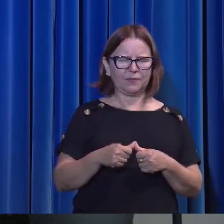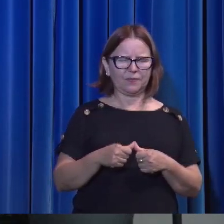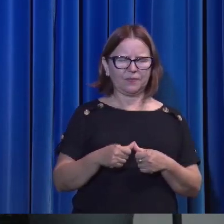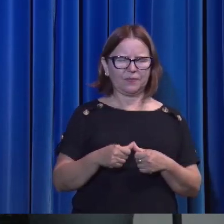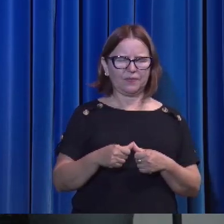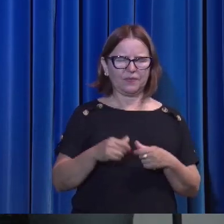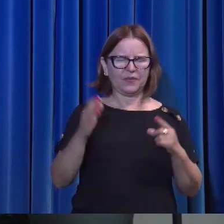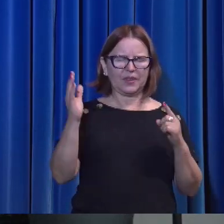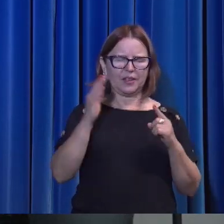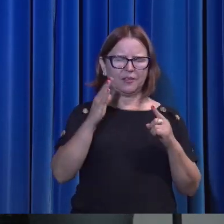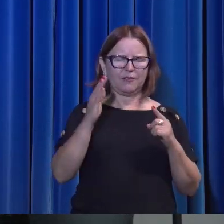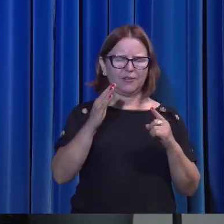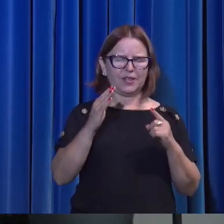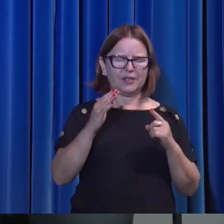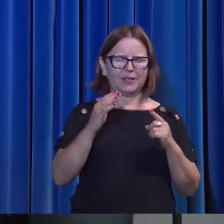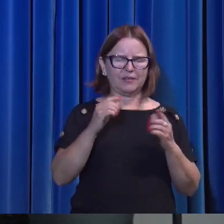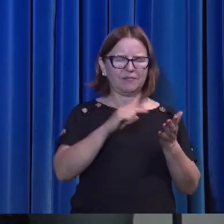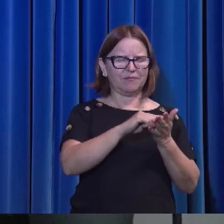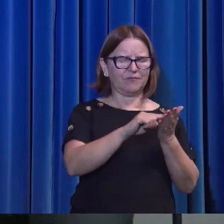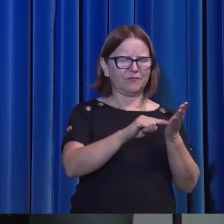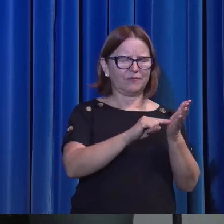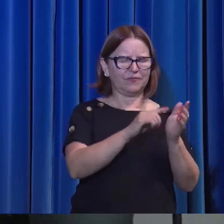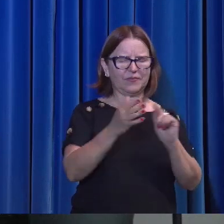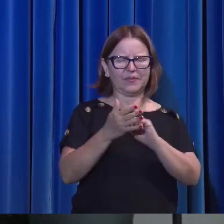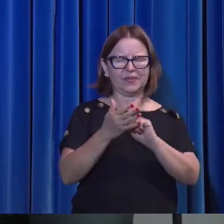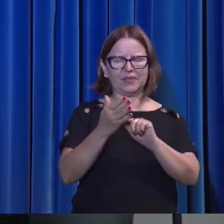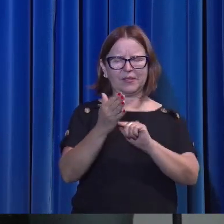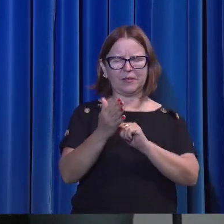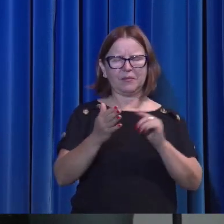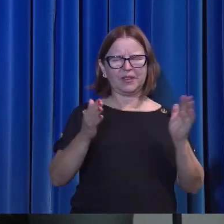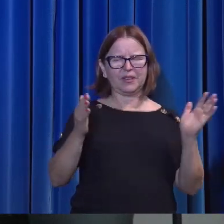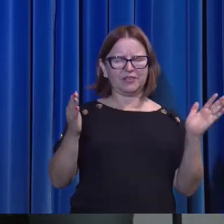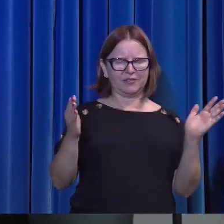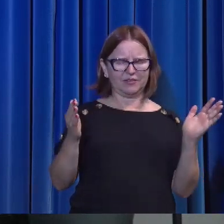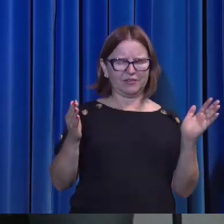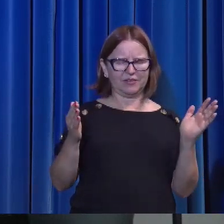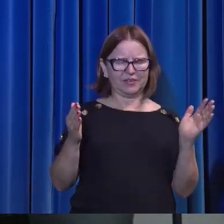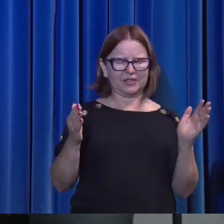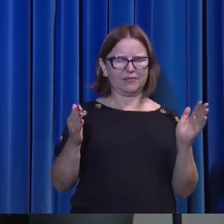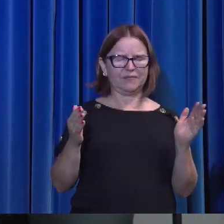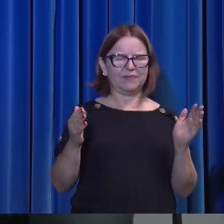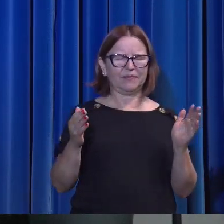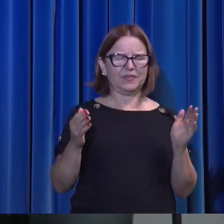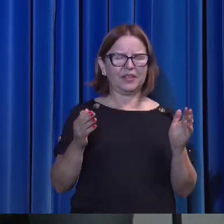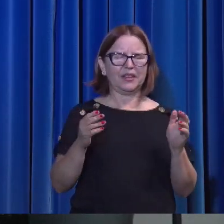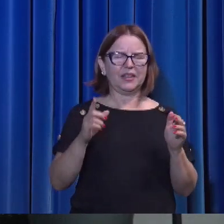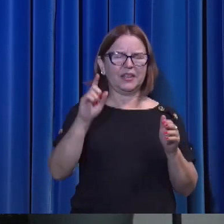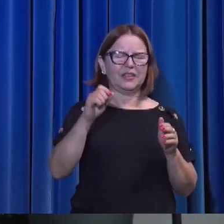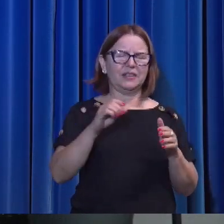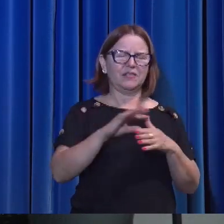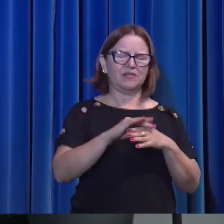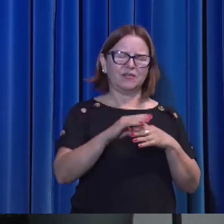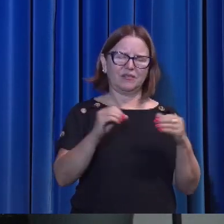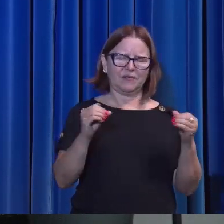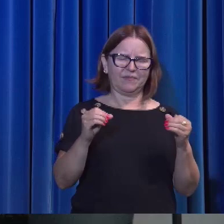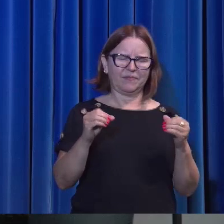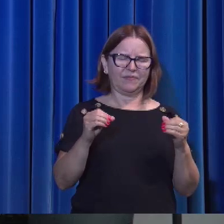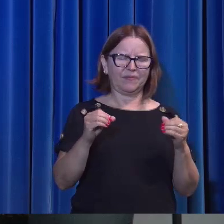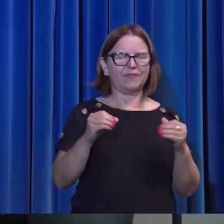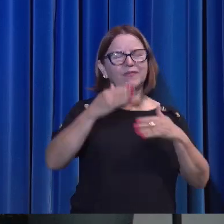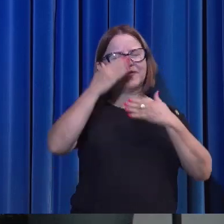pisaduras de Jesus. Eles sejam tocados pelo Senhor. Nós oramos